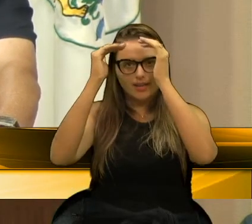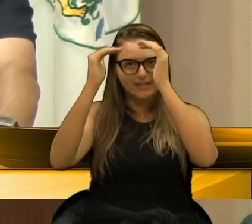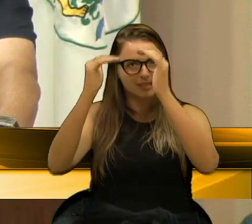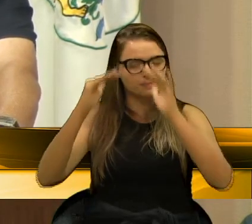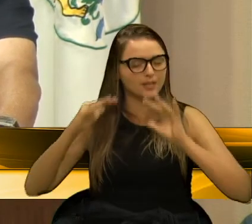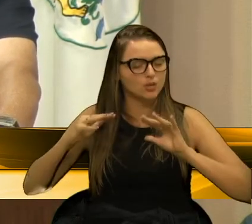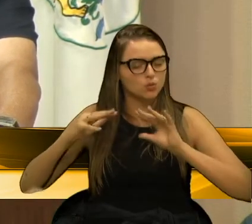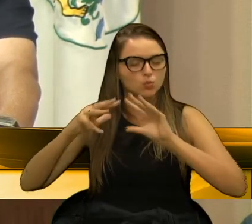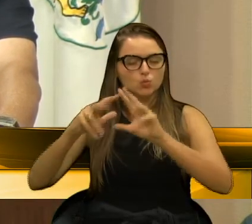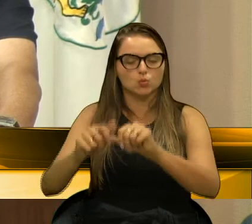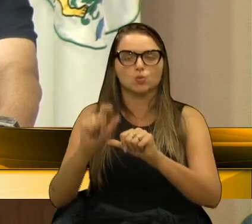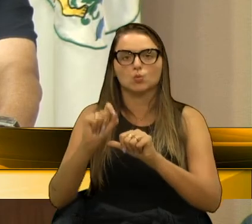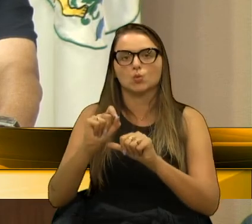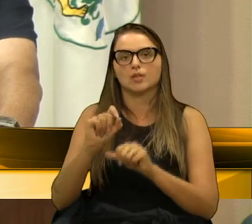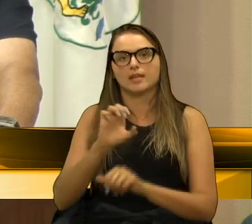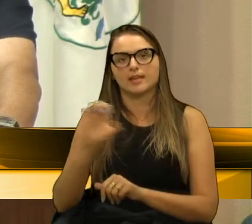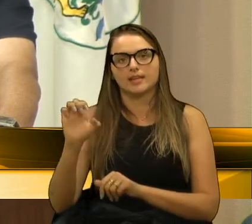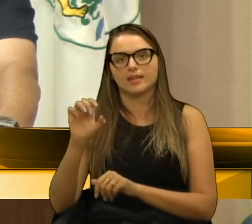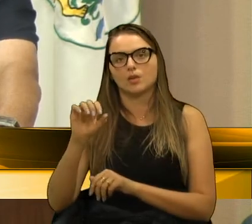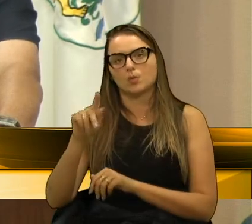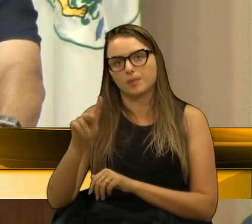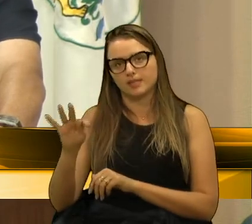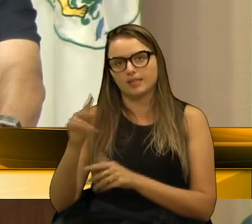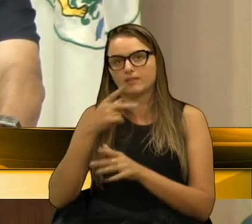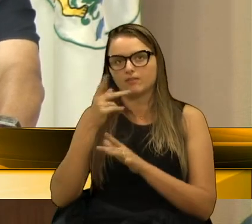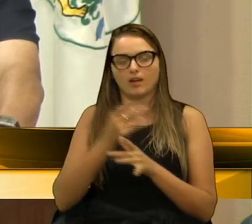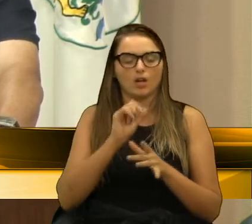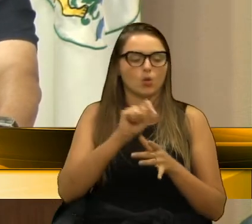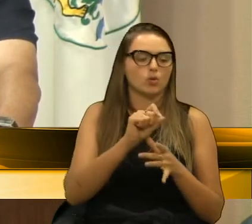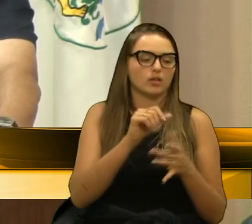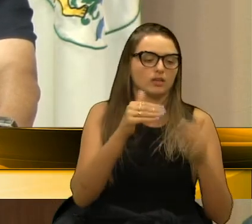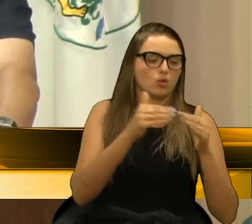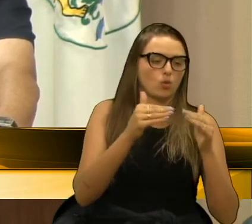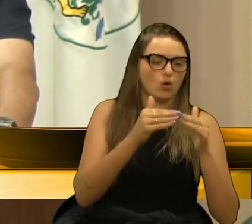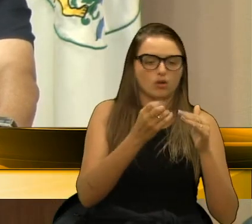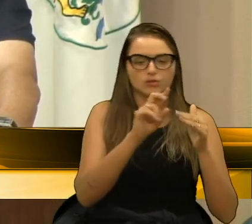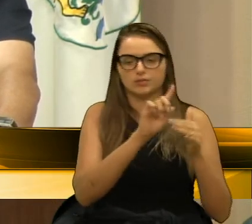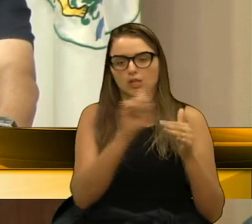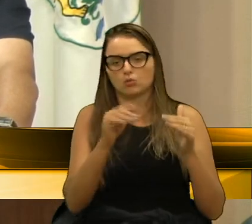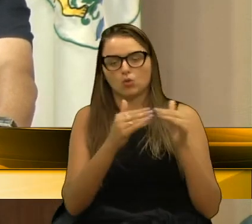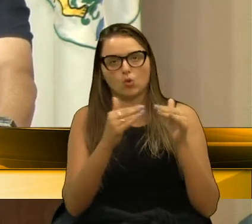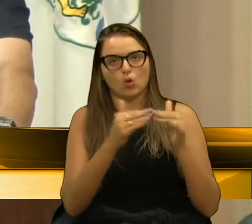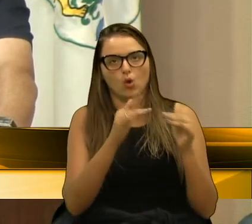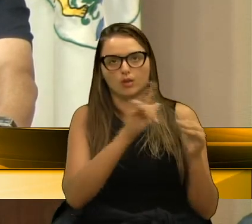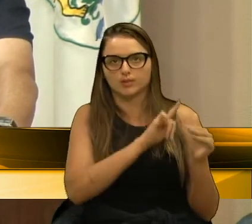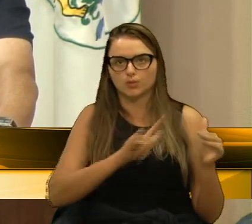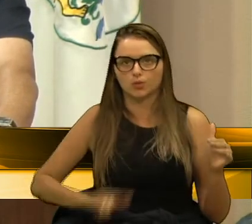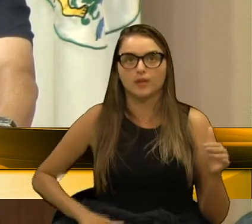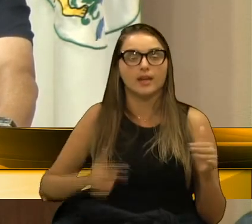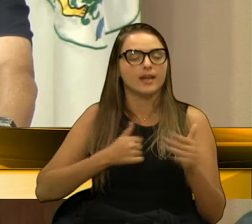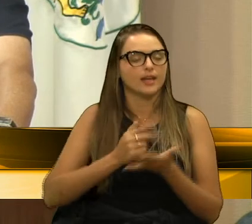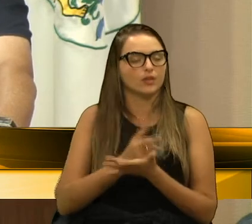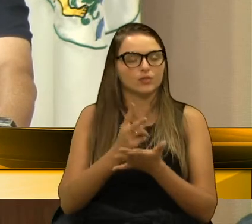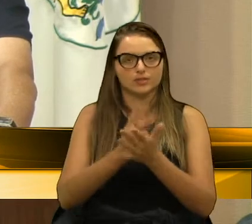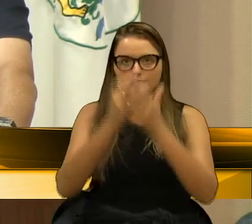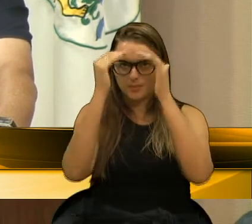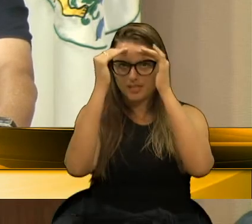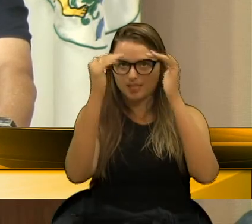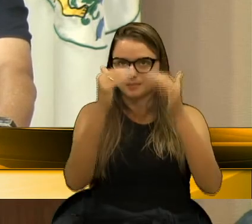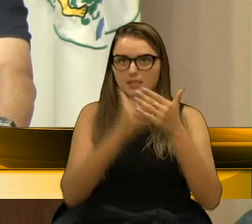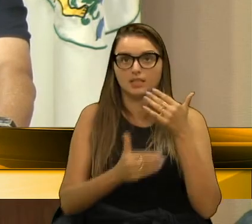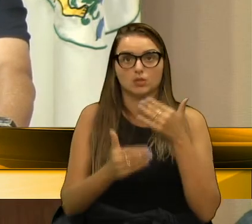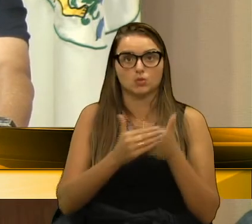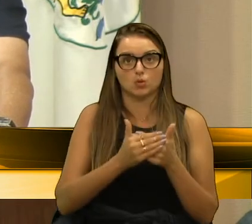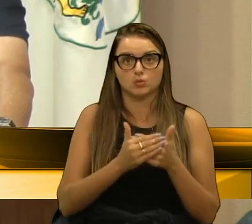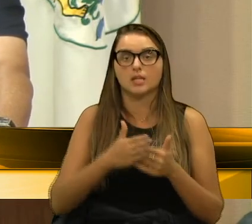esquerda fala, respeito o que o centro fala, o que a direita fala. Serei sempre respeitador. A minha intenção